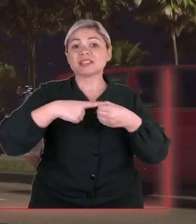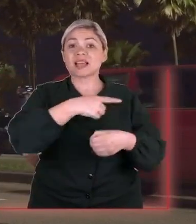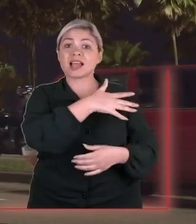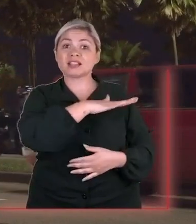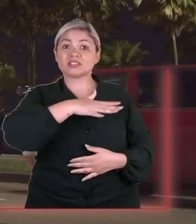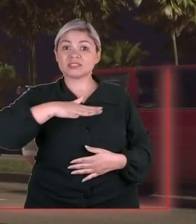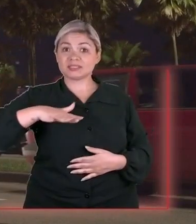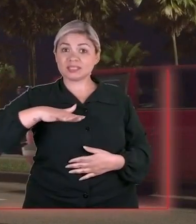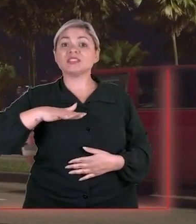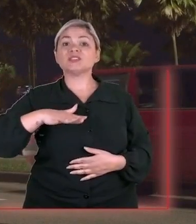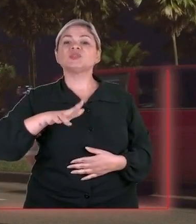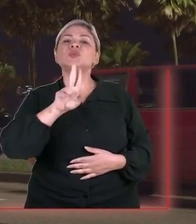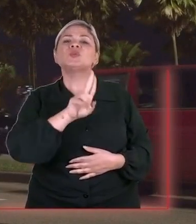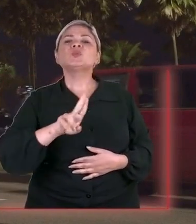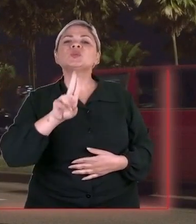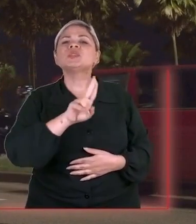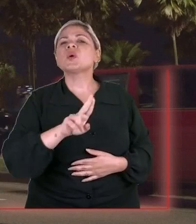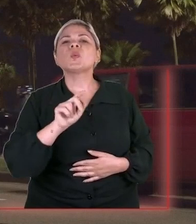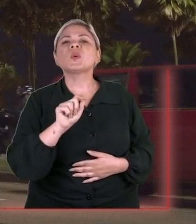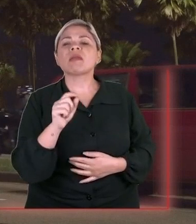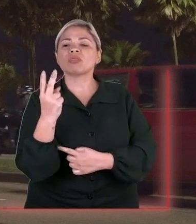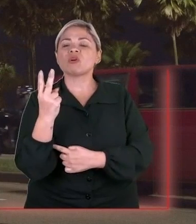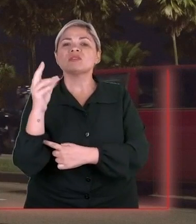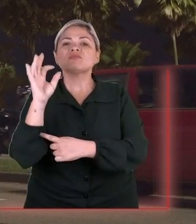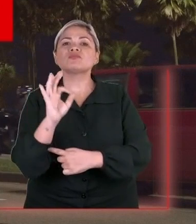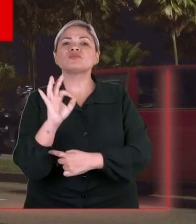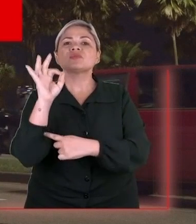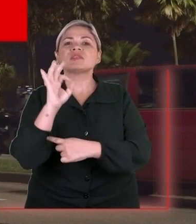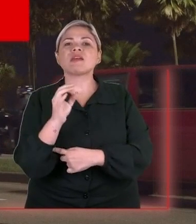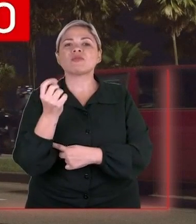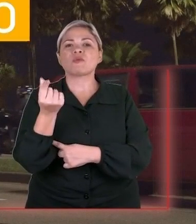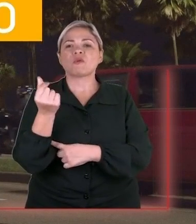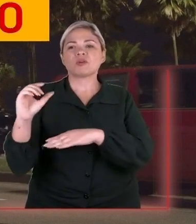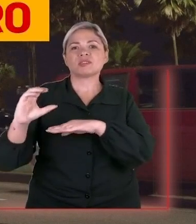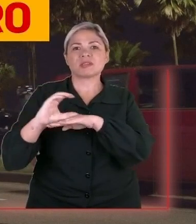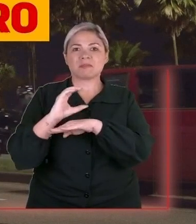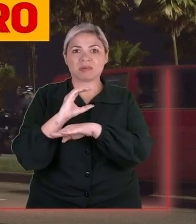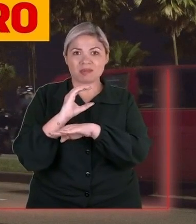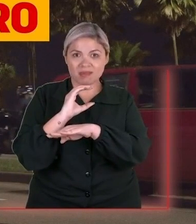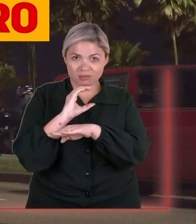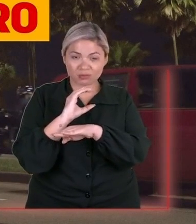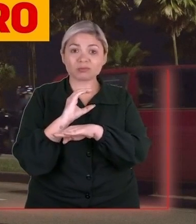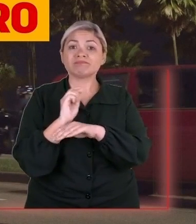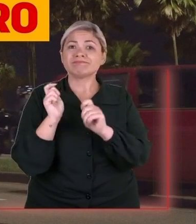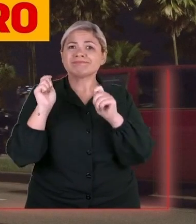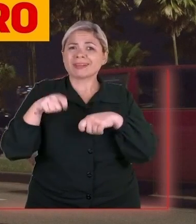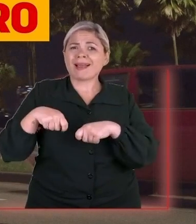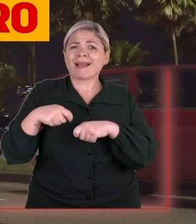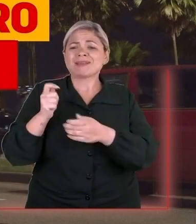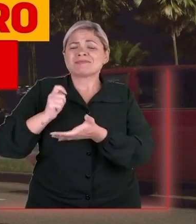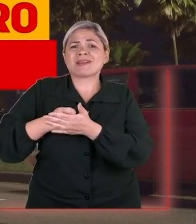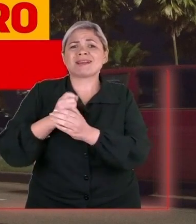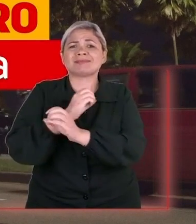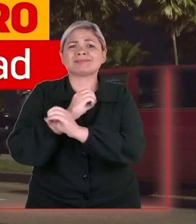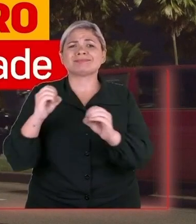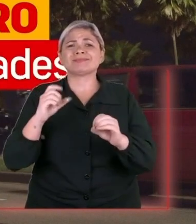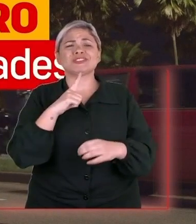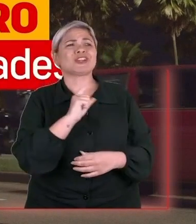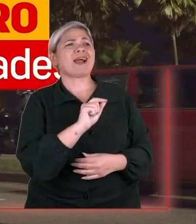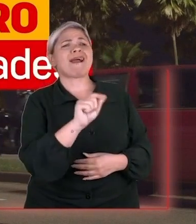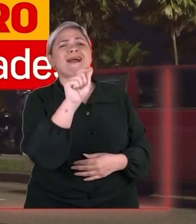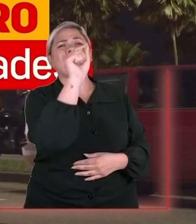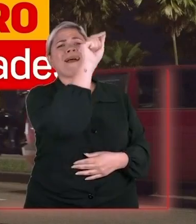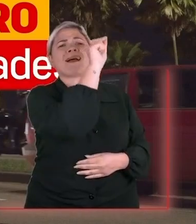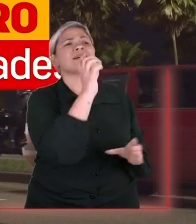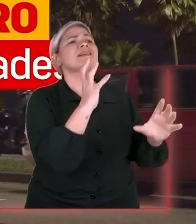Em Santos, utilizando apenas mais 2% do orçamento, é possível implementar a tarifa zero, como